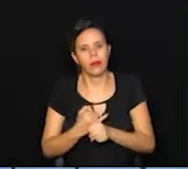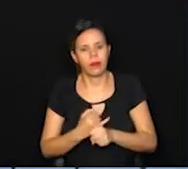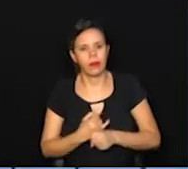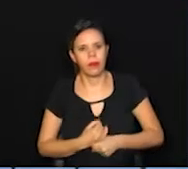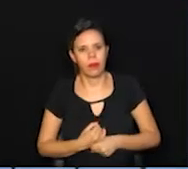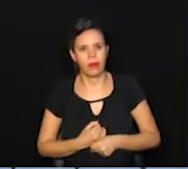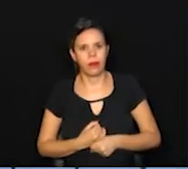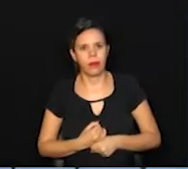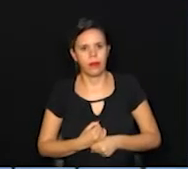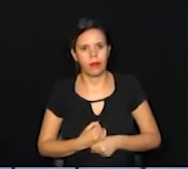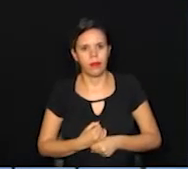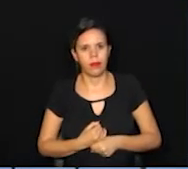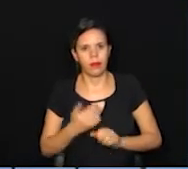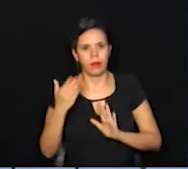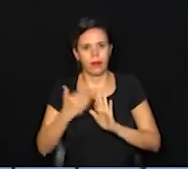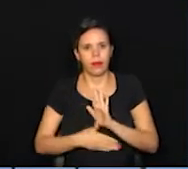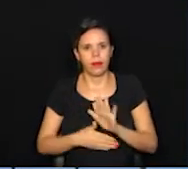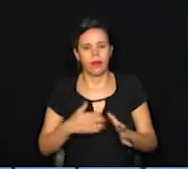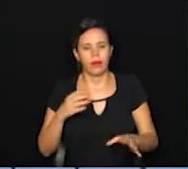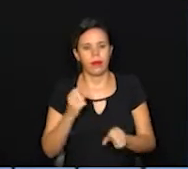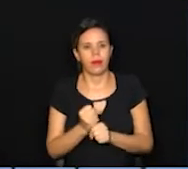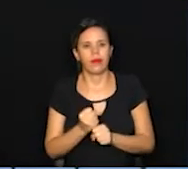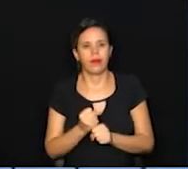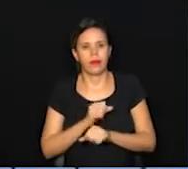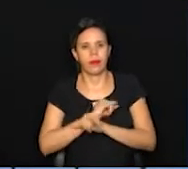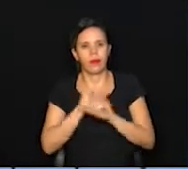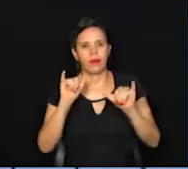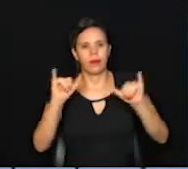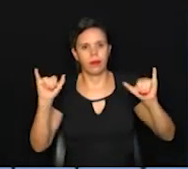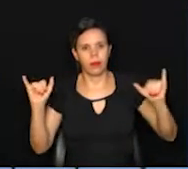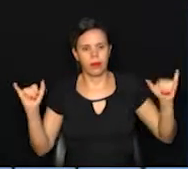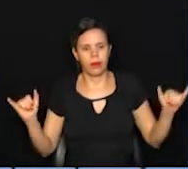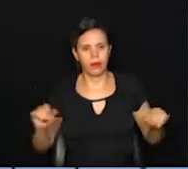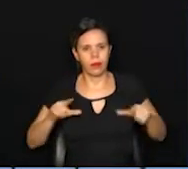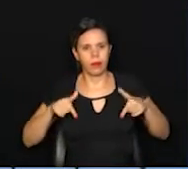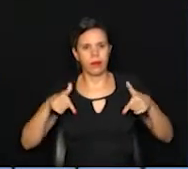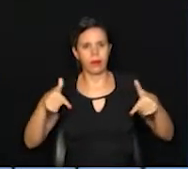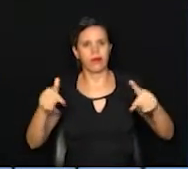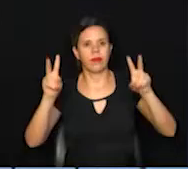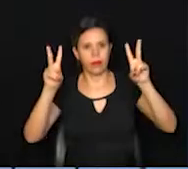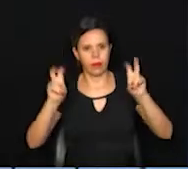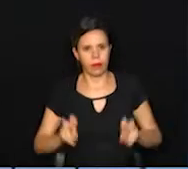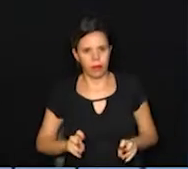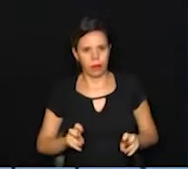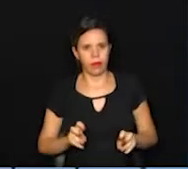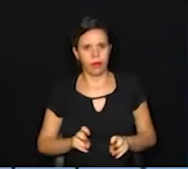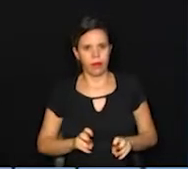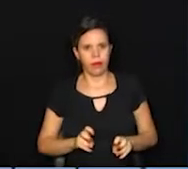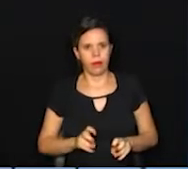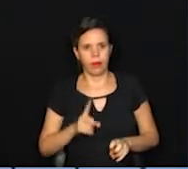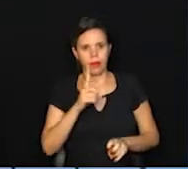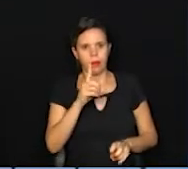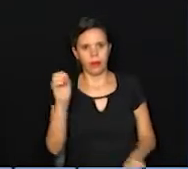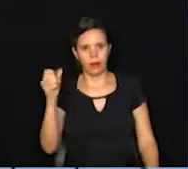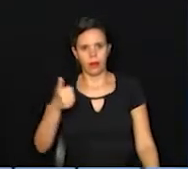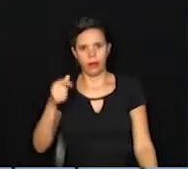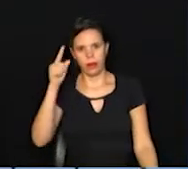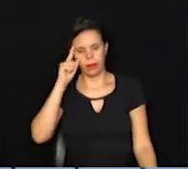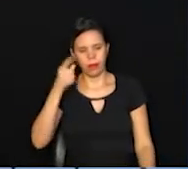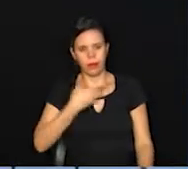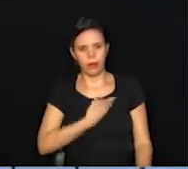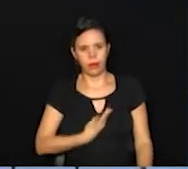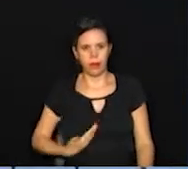essa prestação de contas, essa divulgação das ações referentes, os 100 primeiros dias de governo.